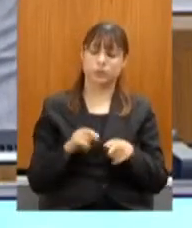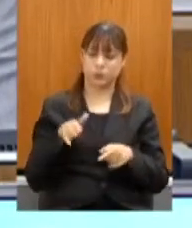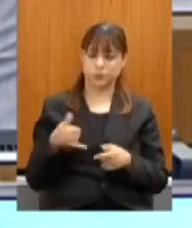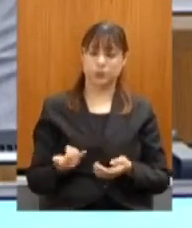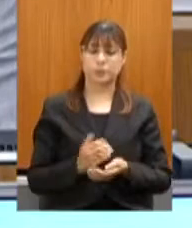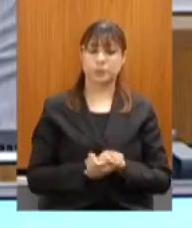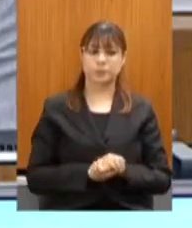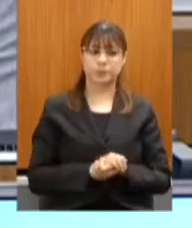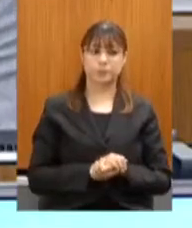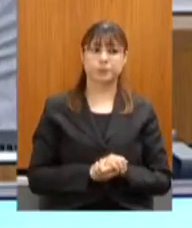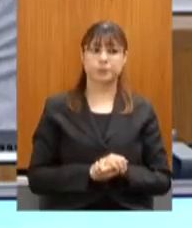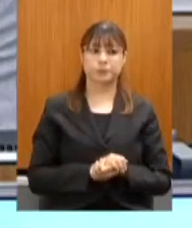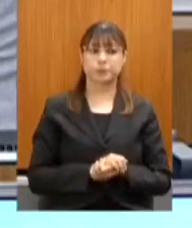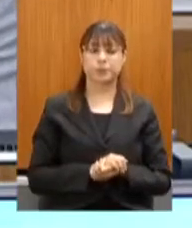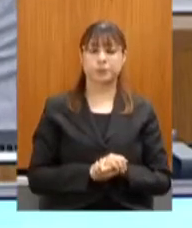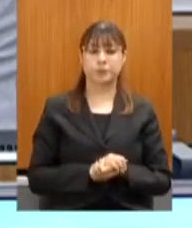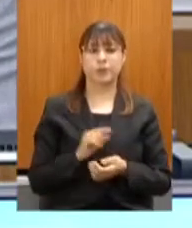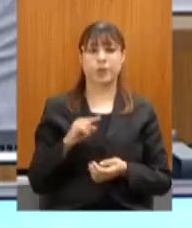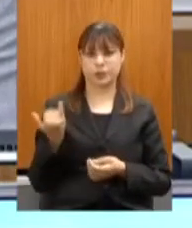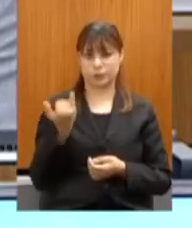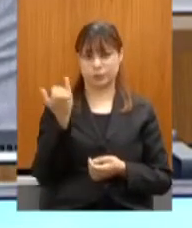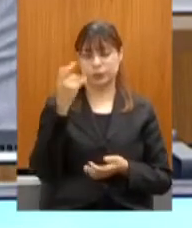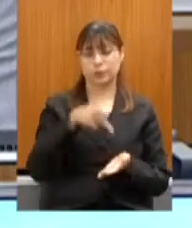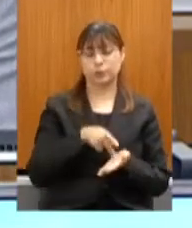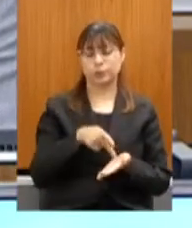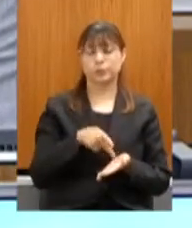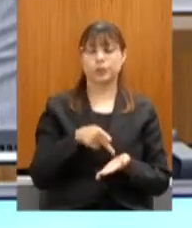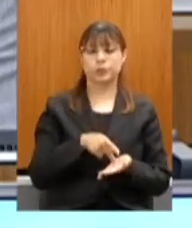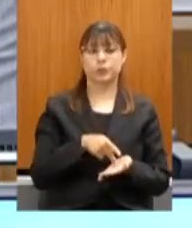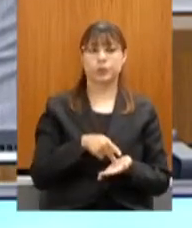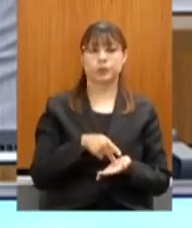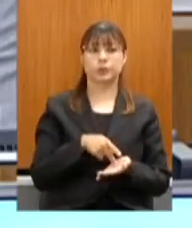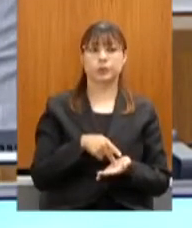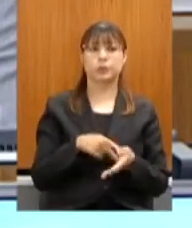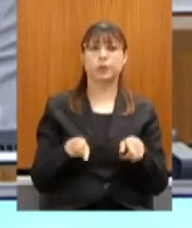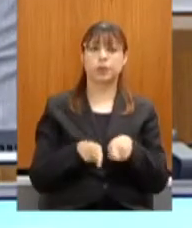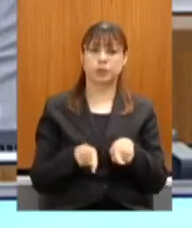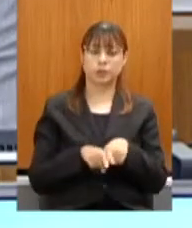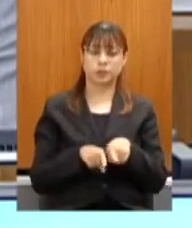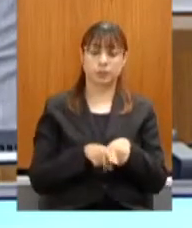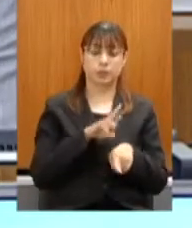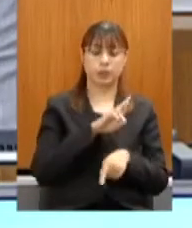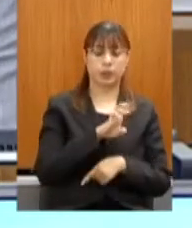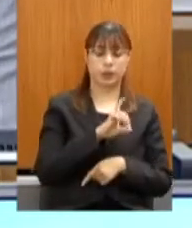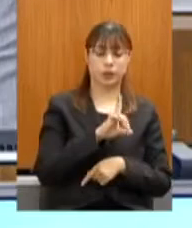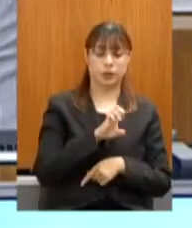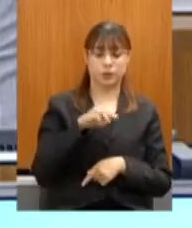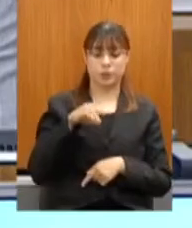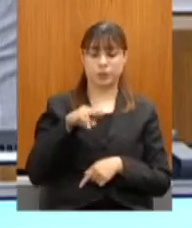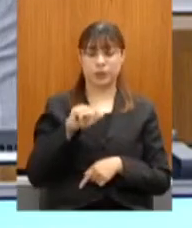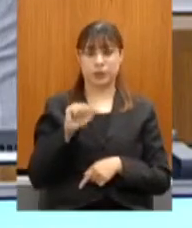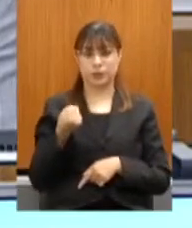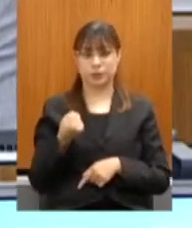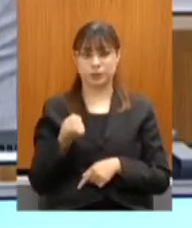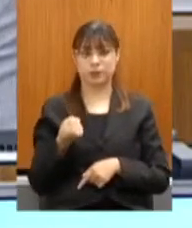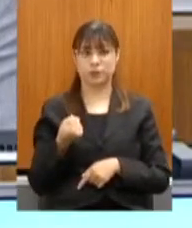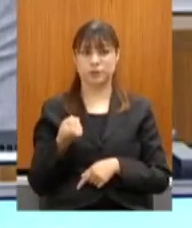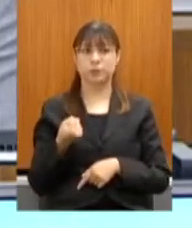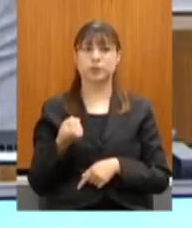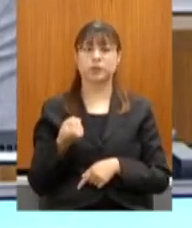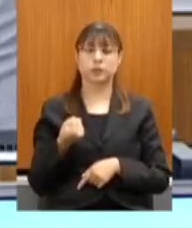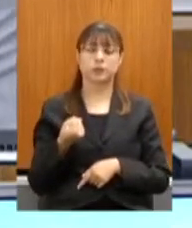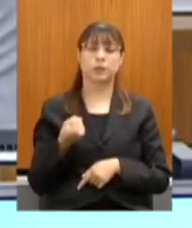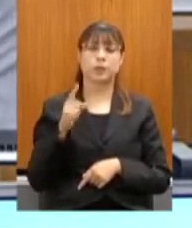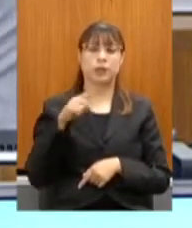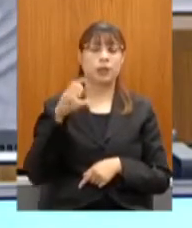Isso realmente é muito importante. e a Rede Minas, ou seja, a empresa mineira de comunicação assumindo o